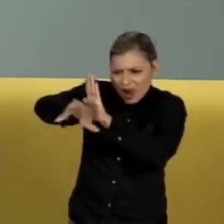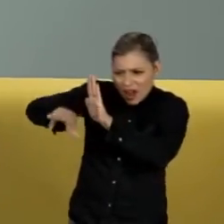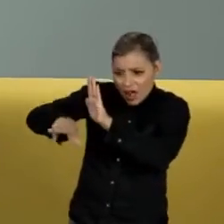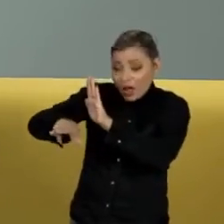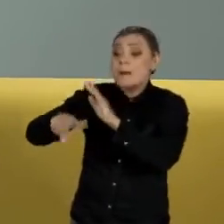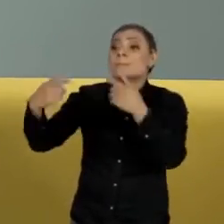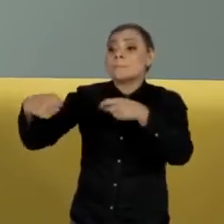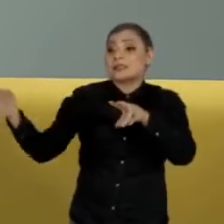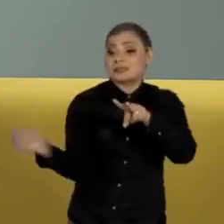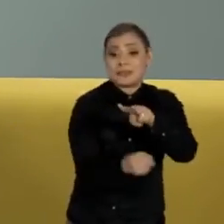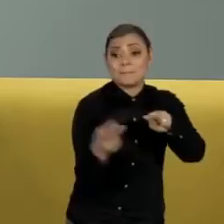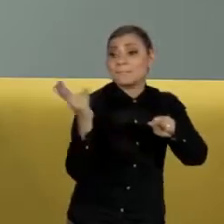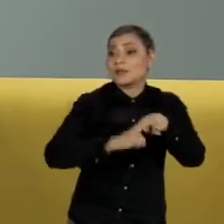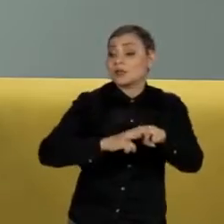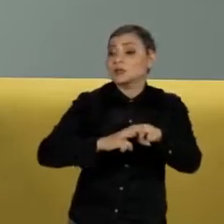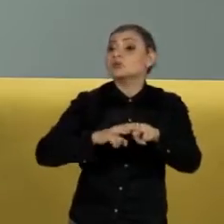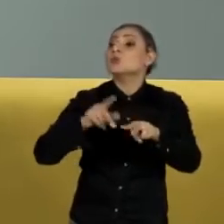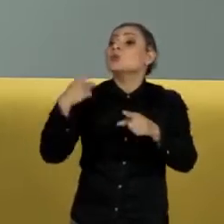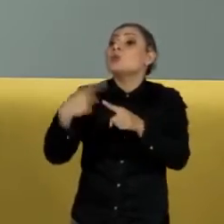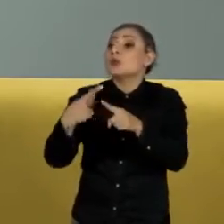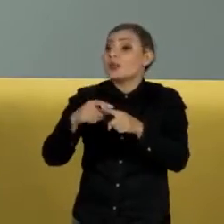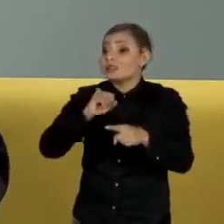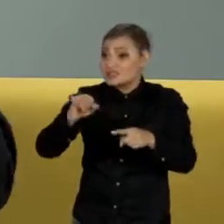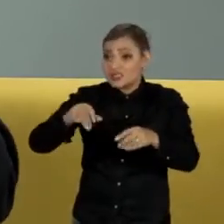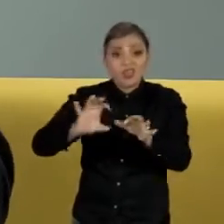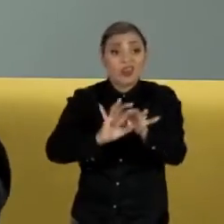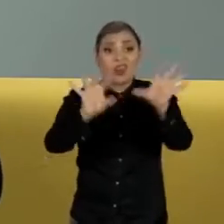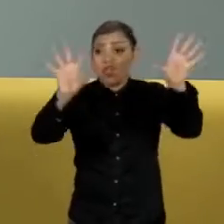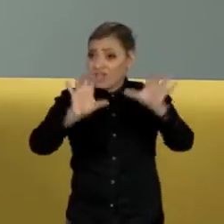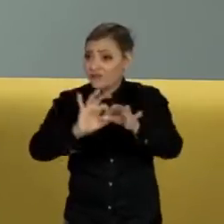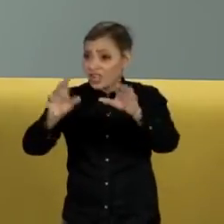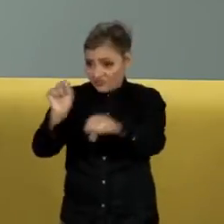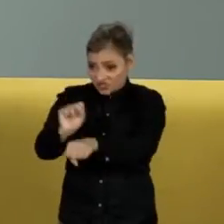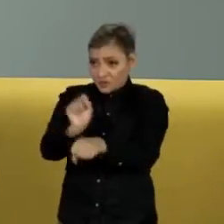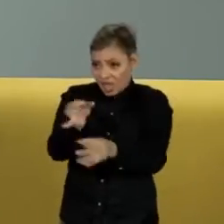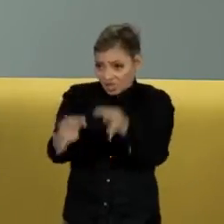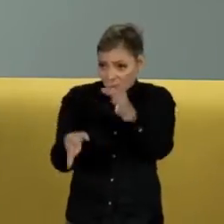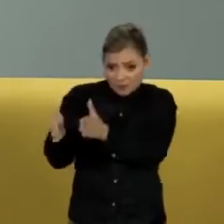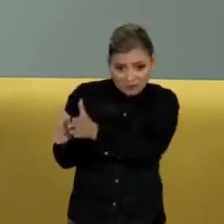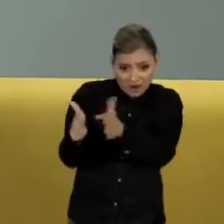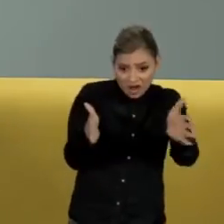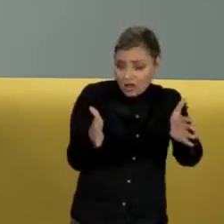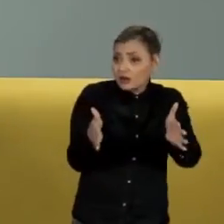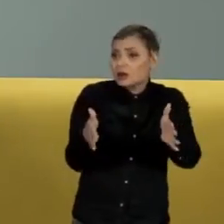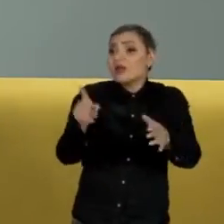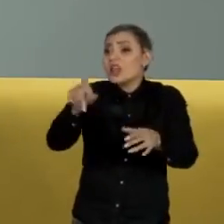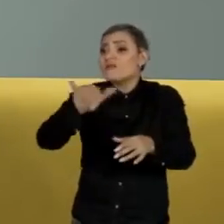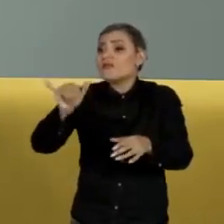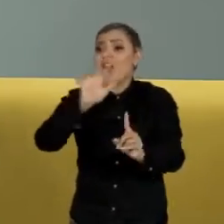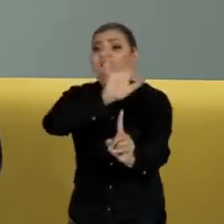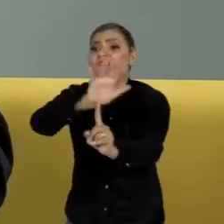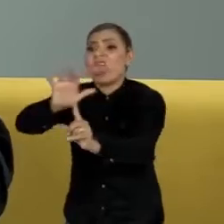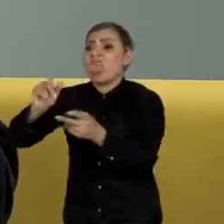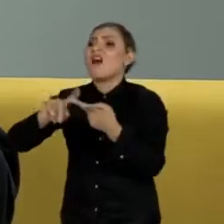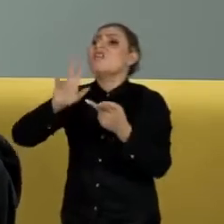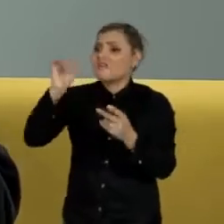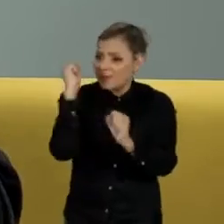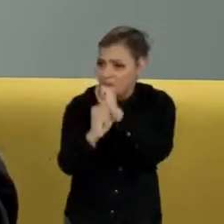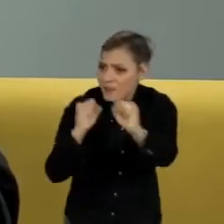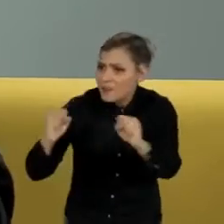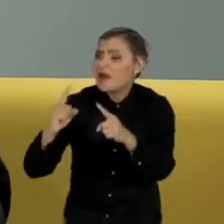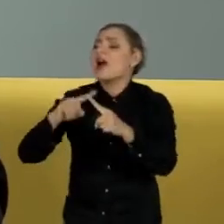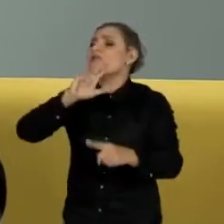continua a praticar crimes. Aquele poderoso e potente que vai corromper testemunhas, vai